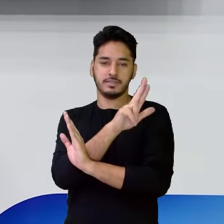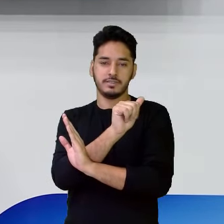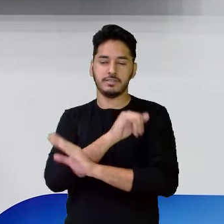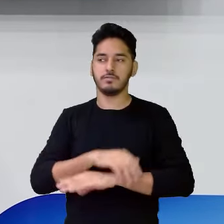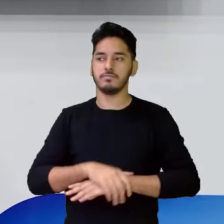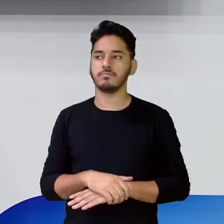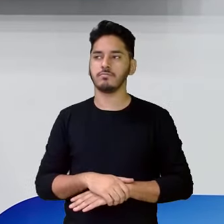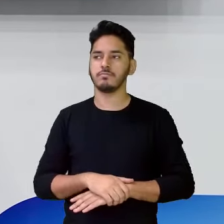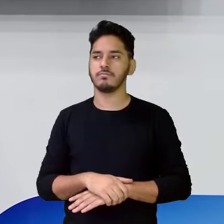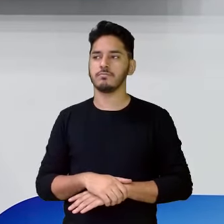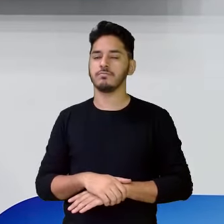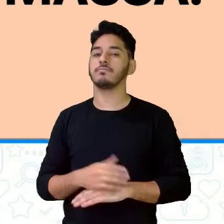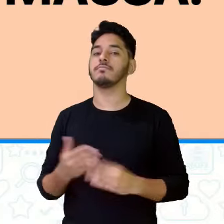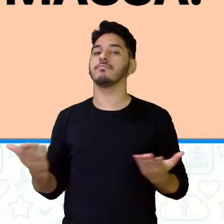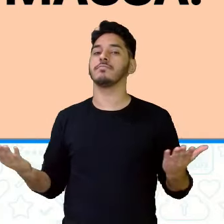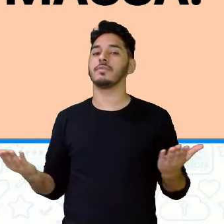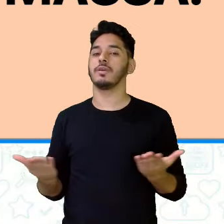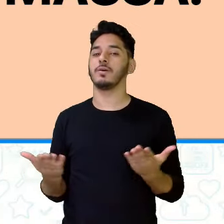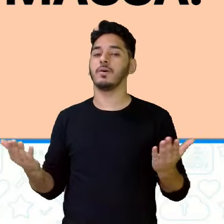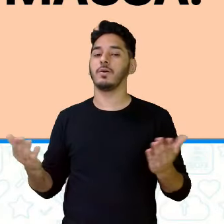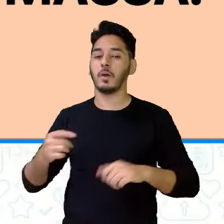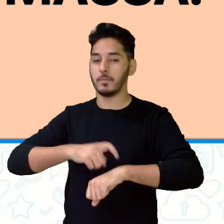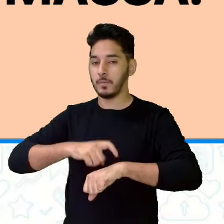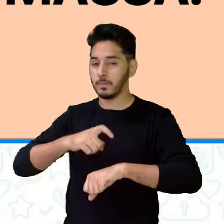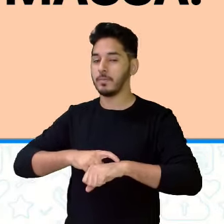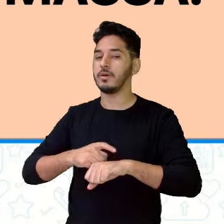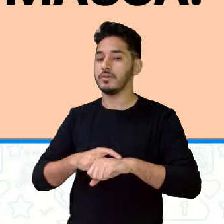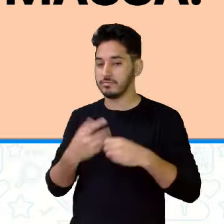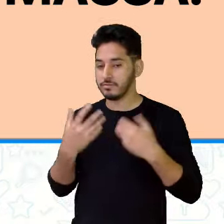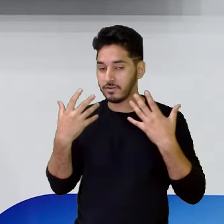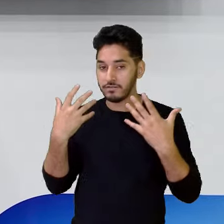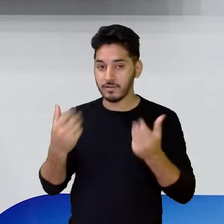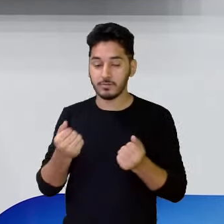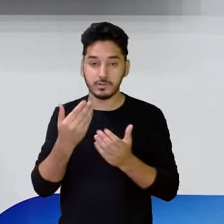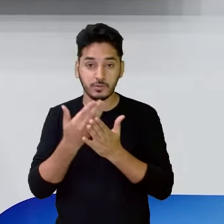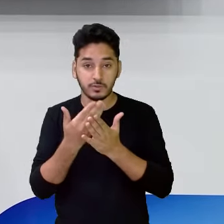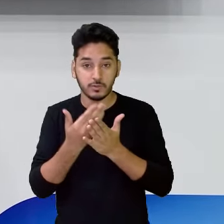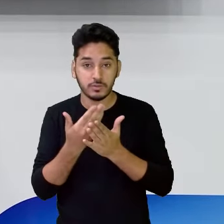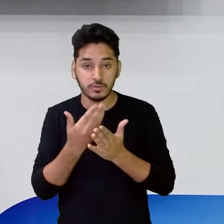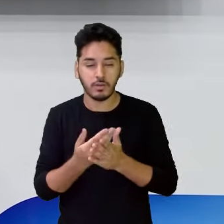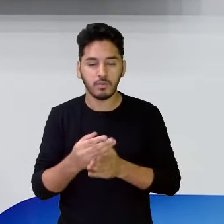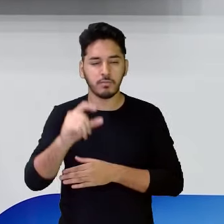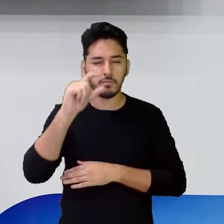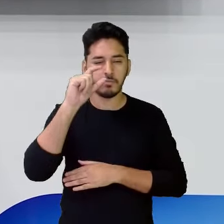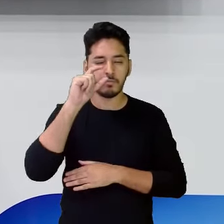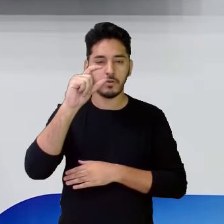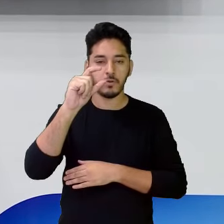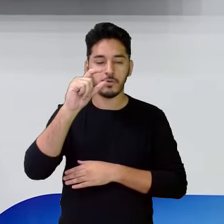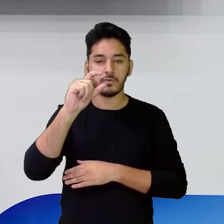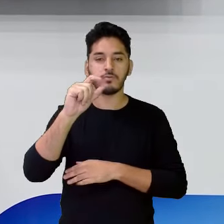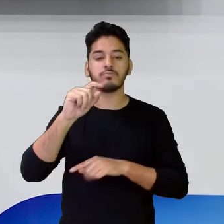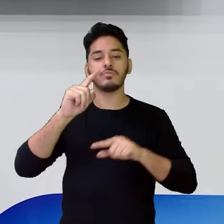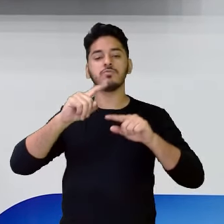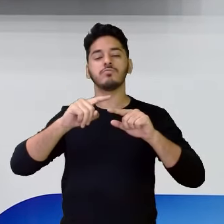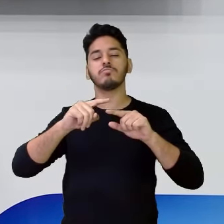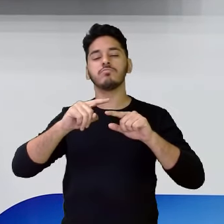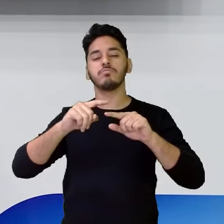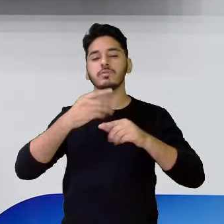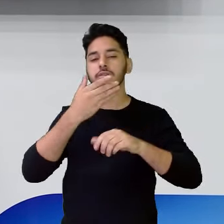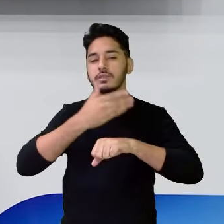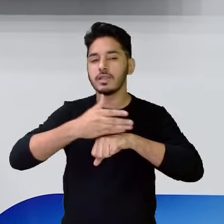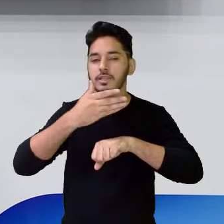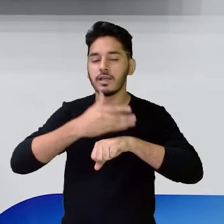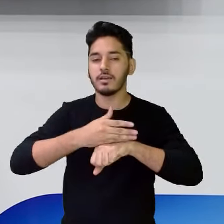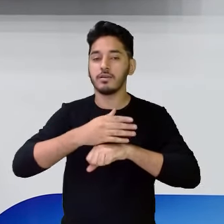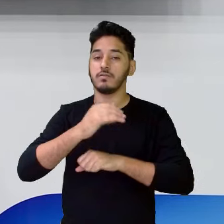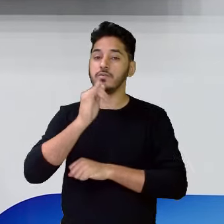A hora da mão na massa. A gente vai trabalhar agora um pouquinho sobre mão na massa. Eu vou dar o